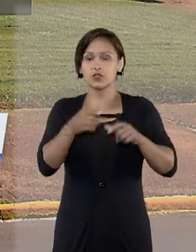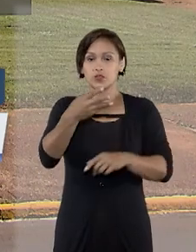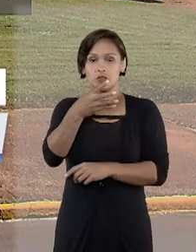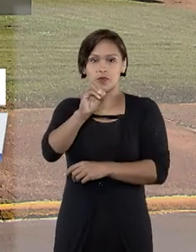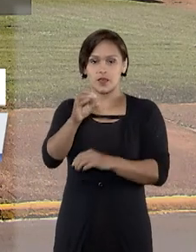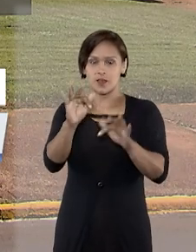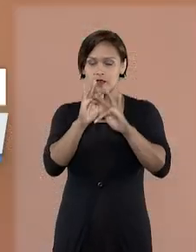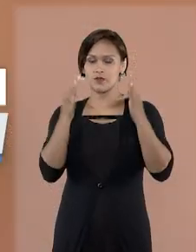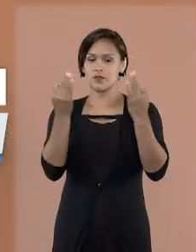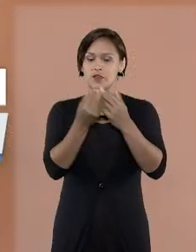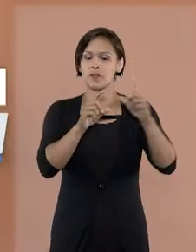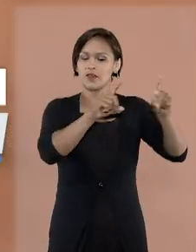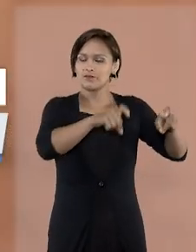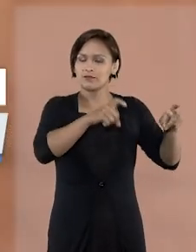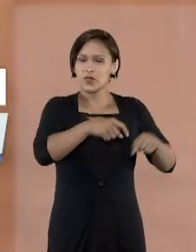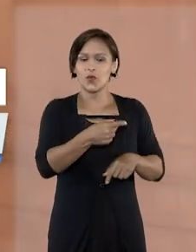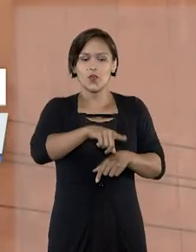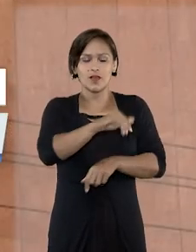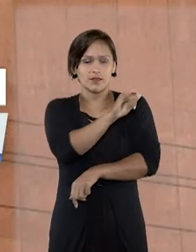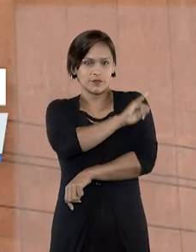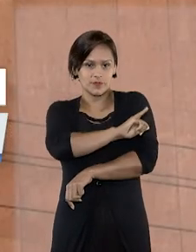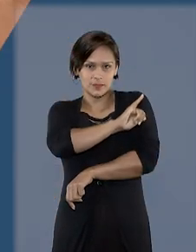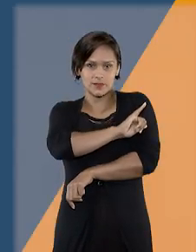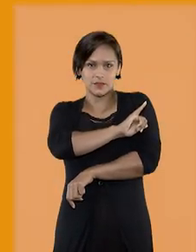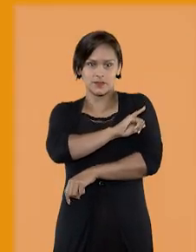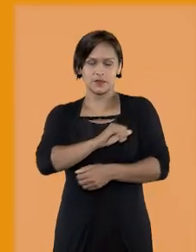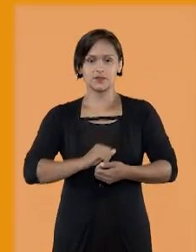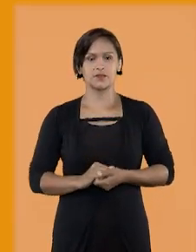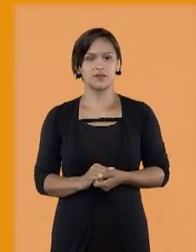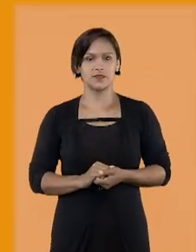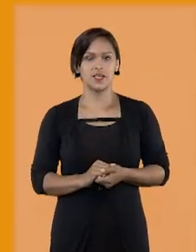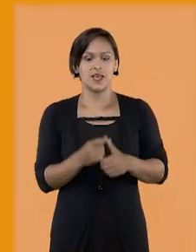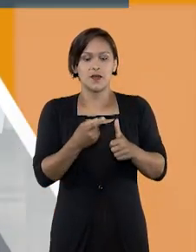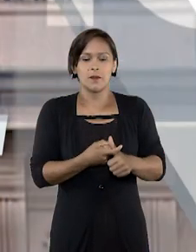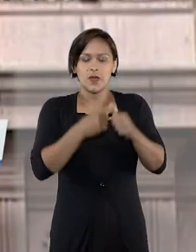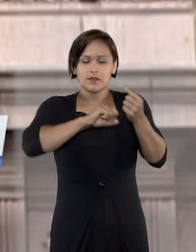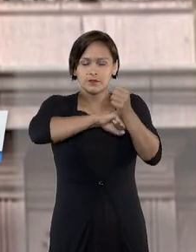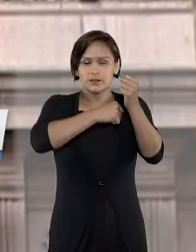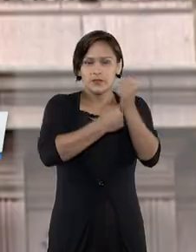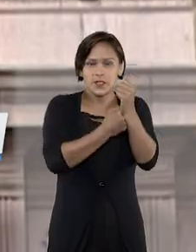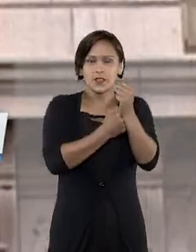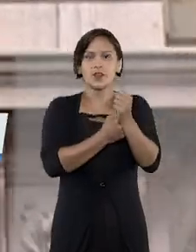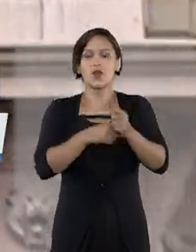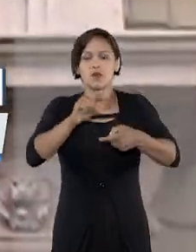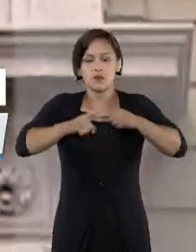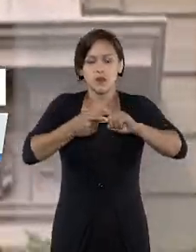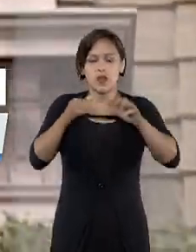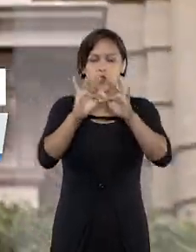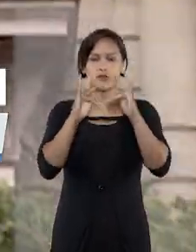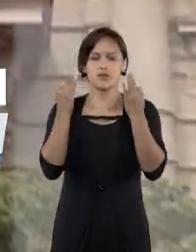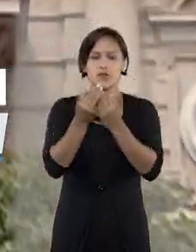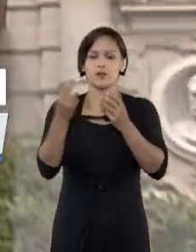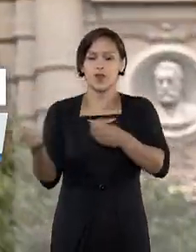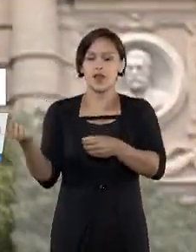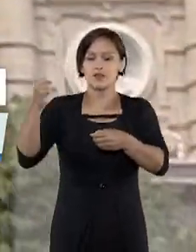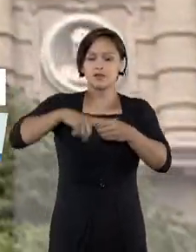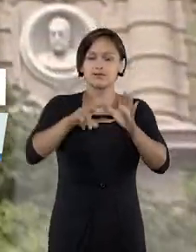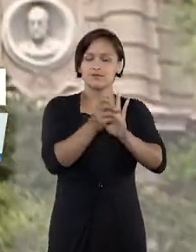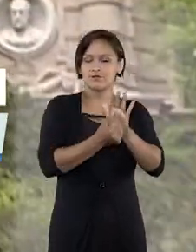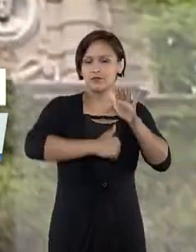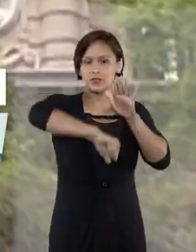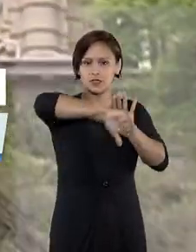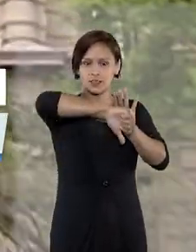de 40 famílias de assentamento rural do Rio de Janeiro. Penhora de bem de família para ressacimento de crime